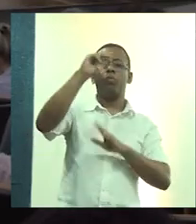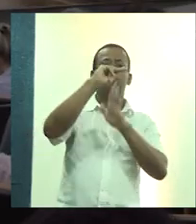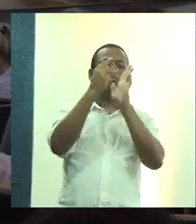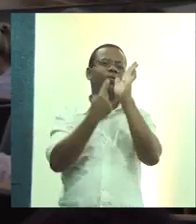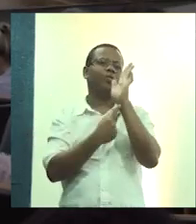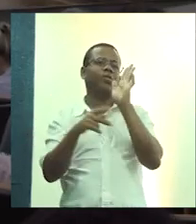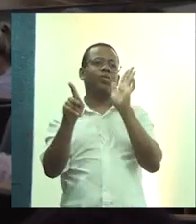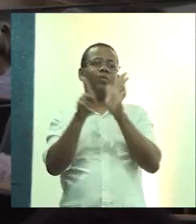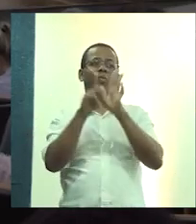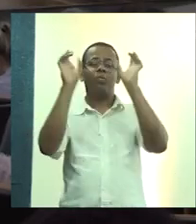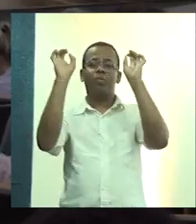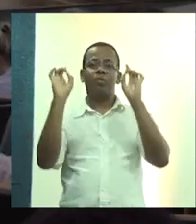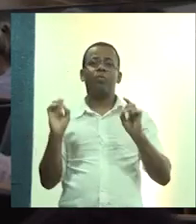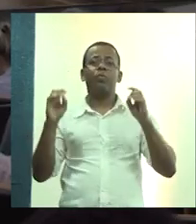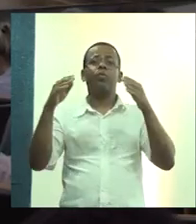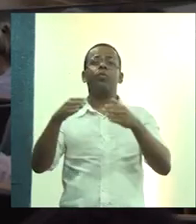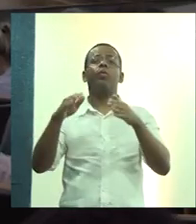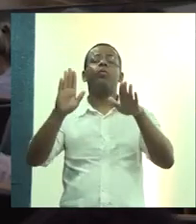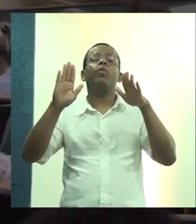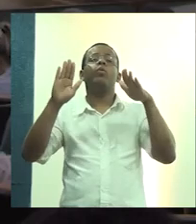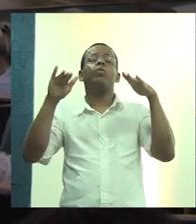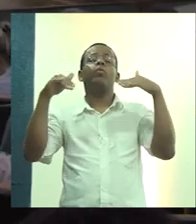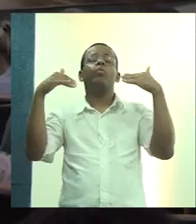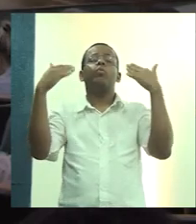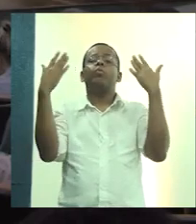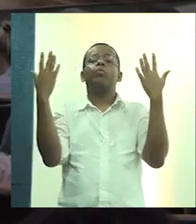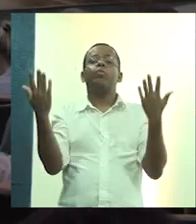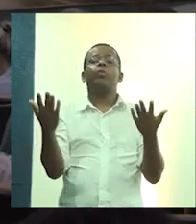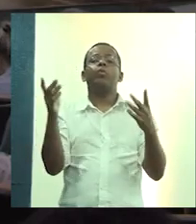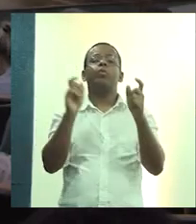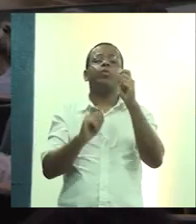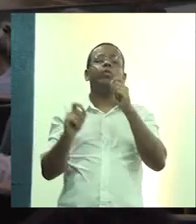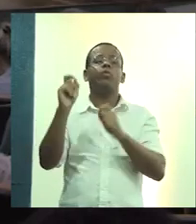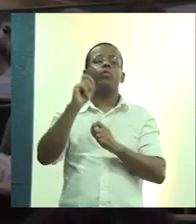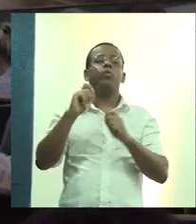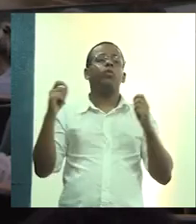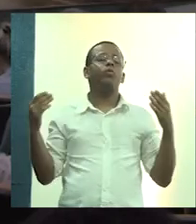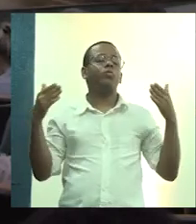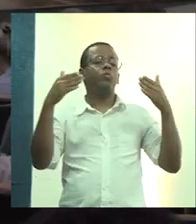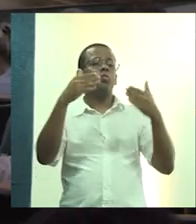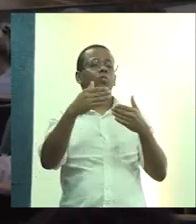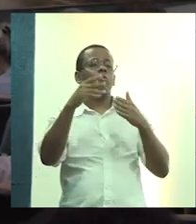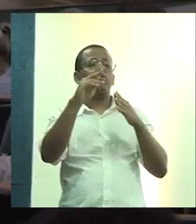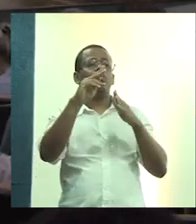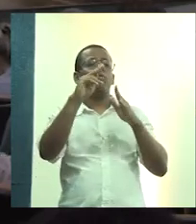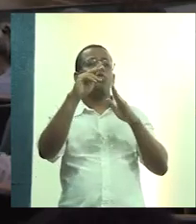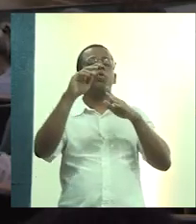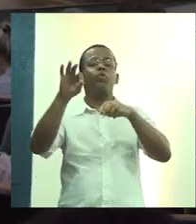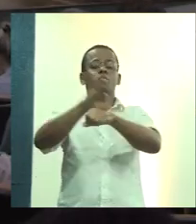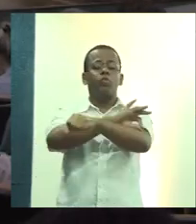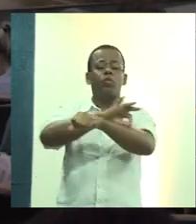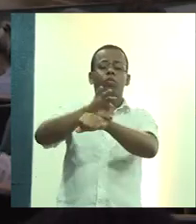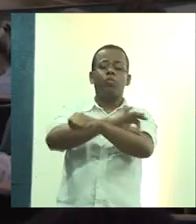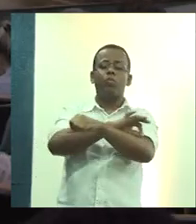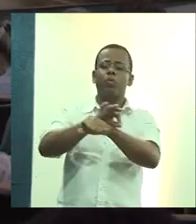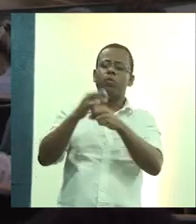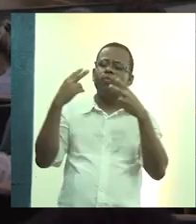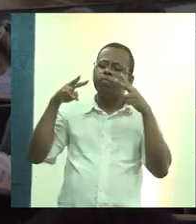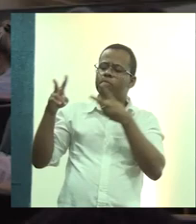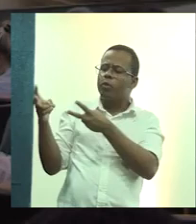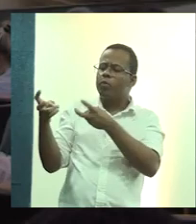Quais que seriam as atribuições dos arquitetos ao olhar para essas melhorias